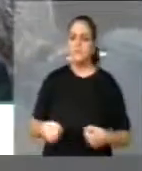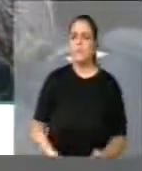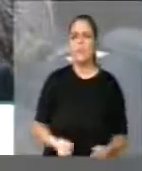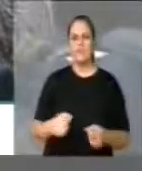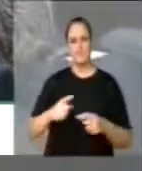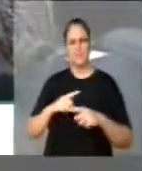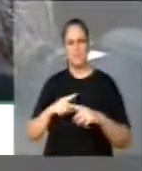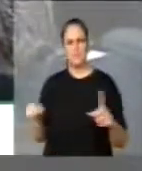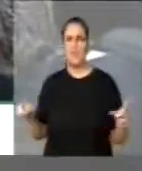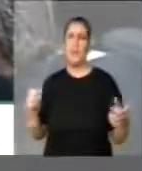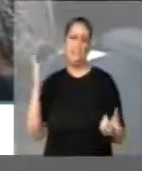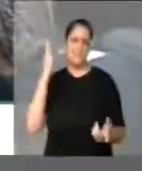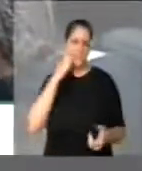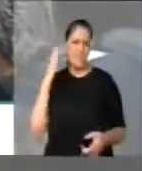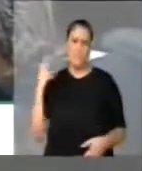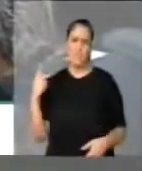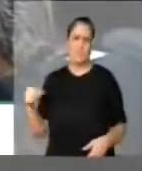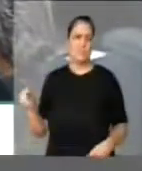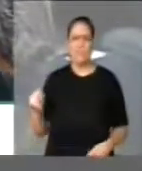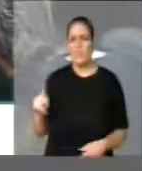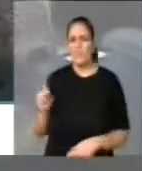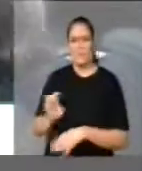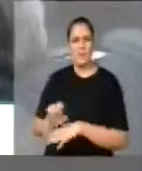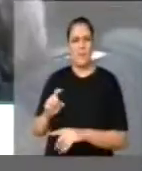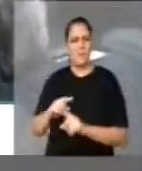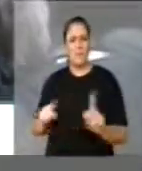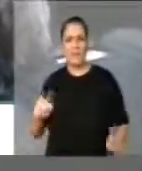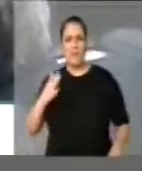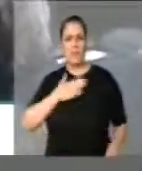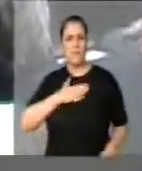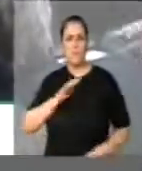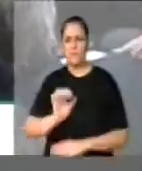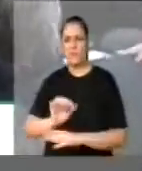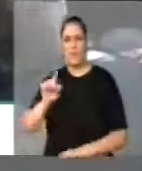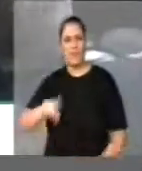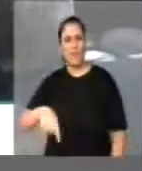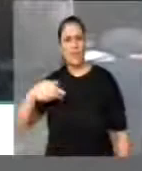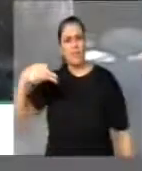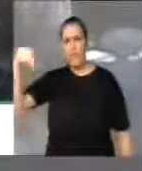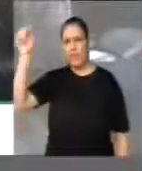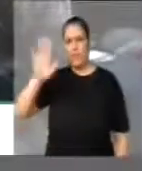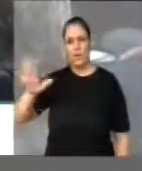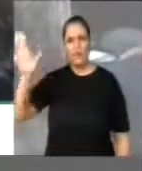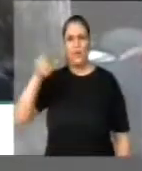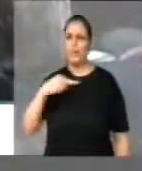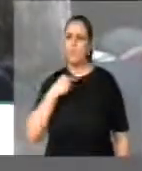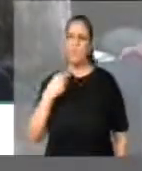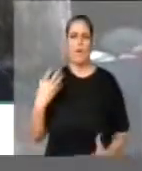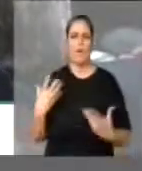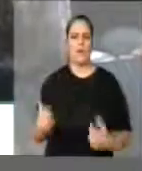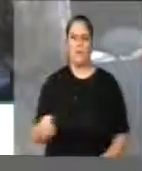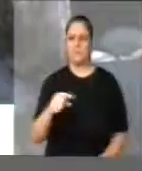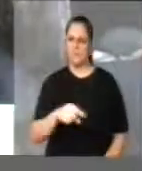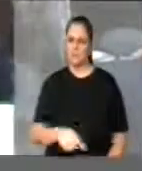porque sabem da situação do seu estado. Mas, como representante do Nordeste, não podemos admitir a aprovação dessa emenda do PCdoB.